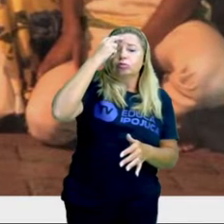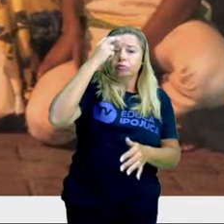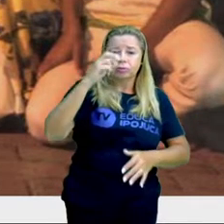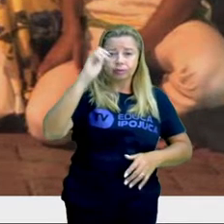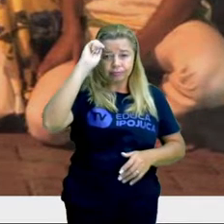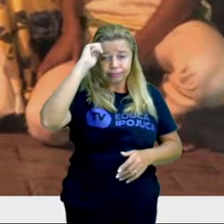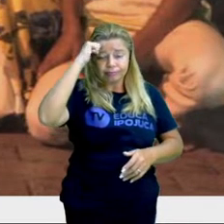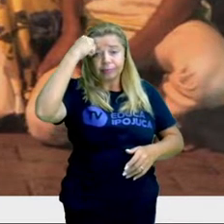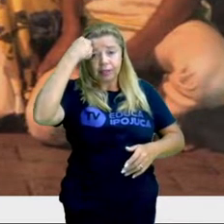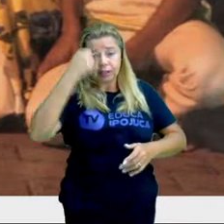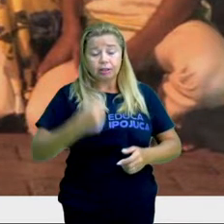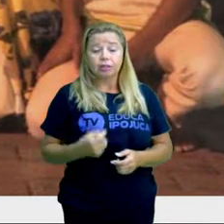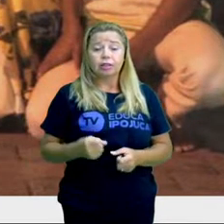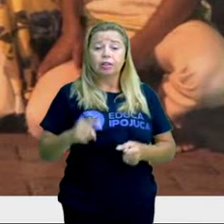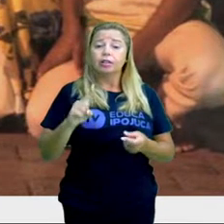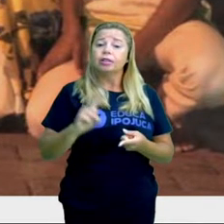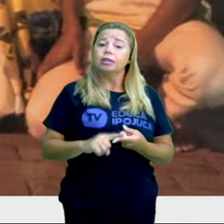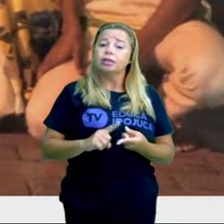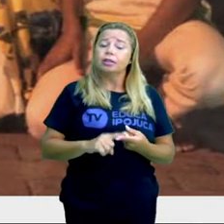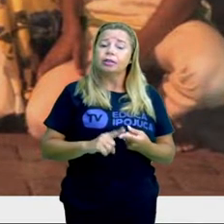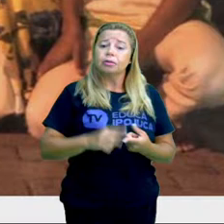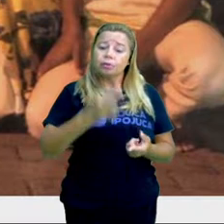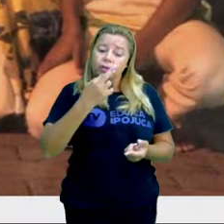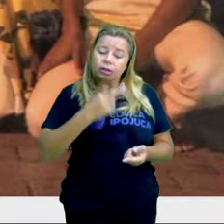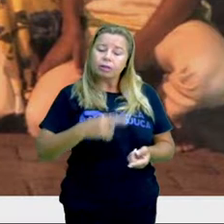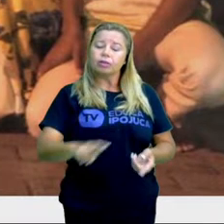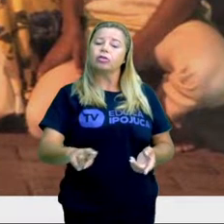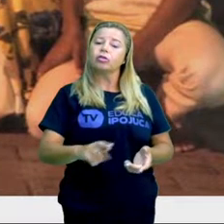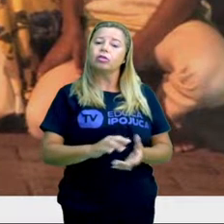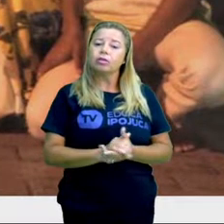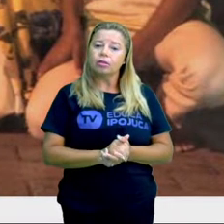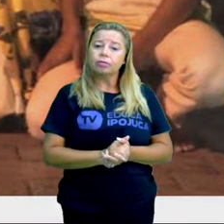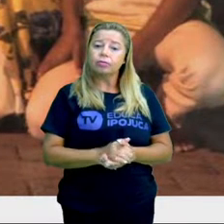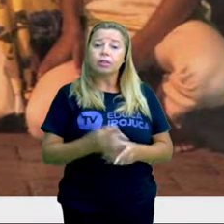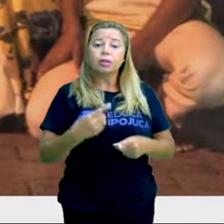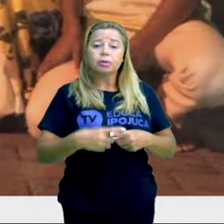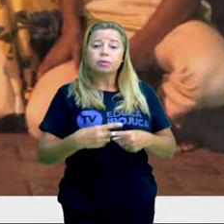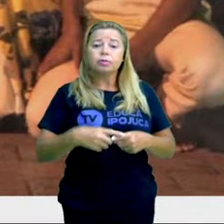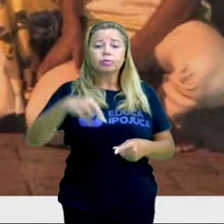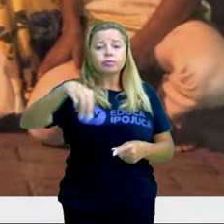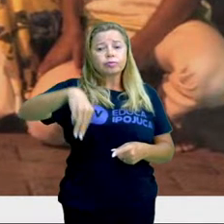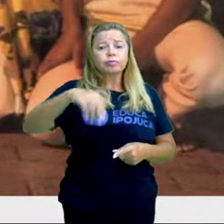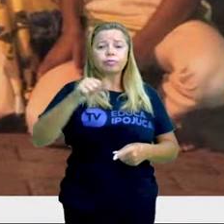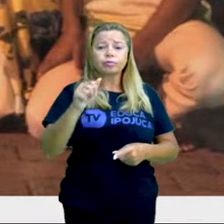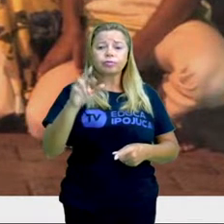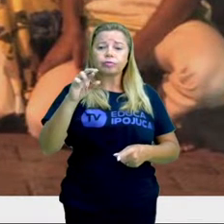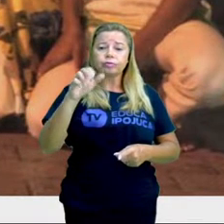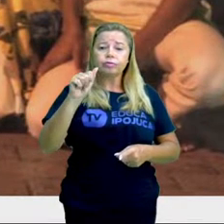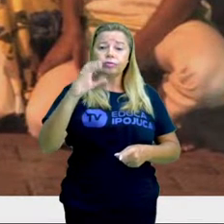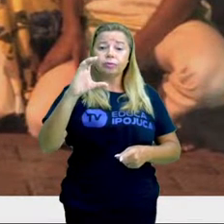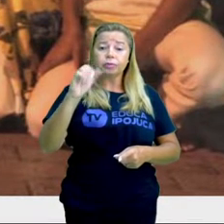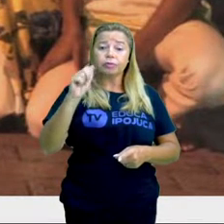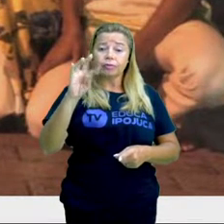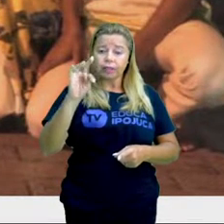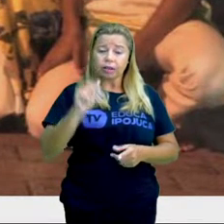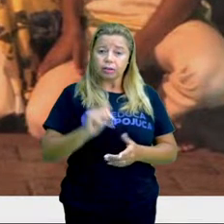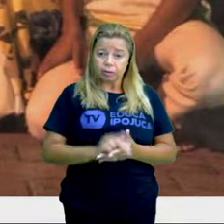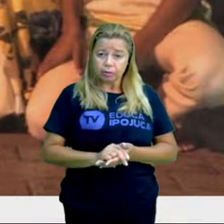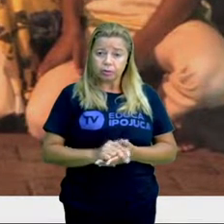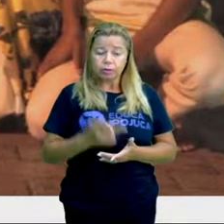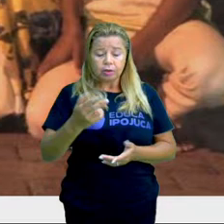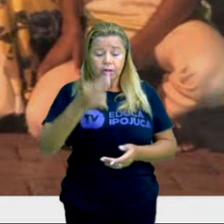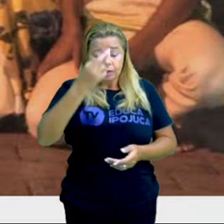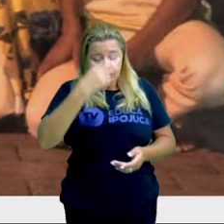e a questão religiosa também, porque o maracatu, ele está ligado à religiosidade do povo negro, ok? E é